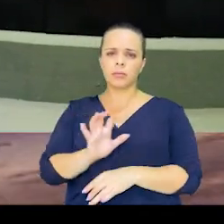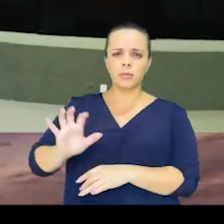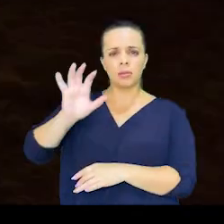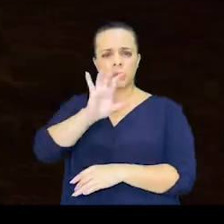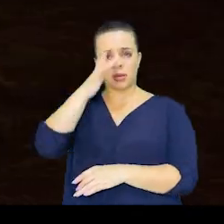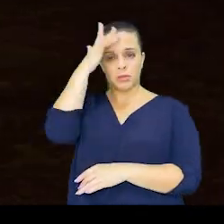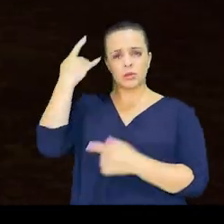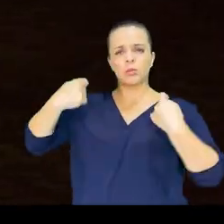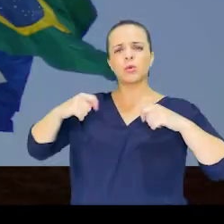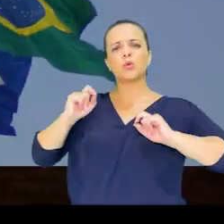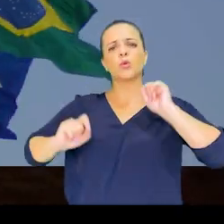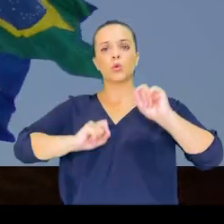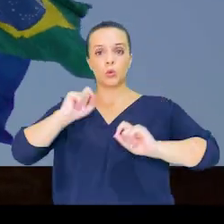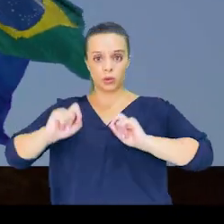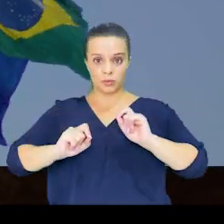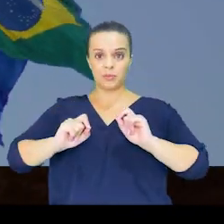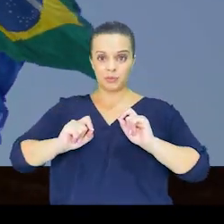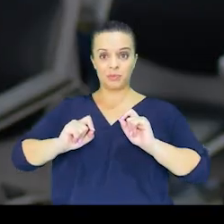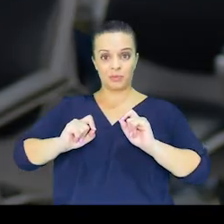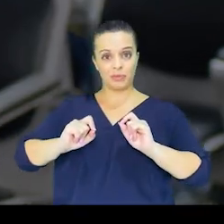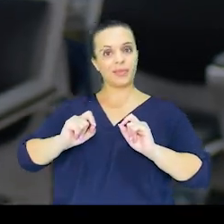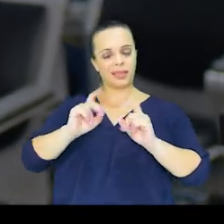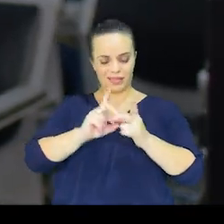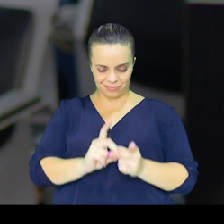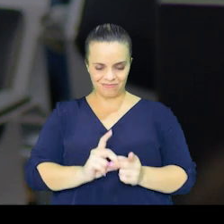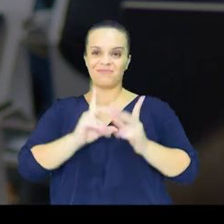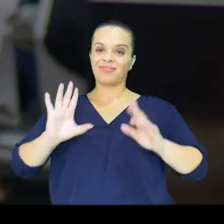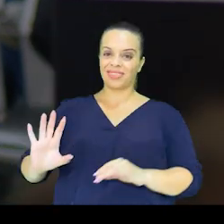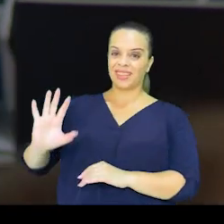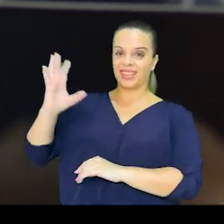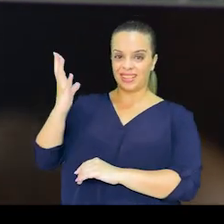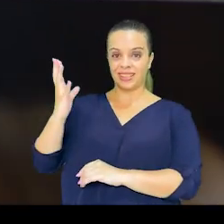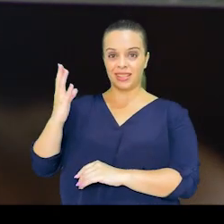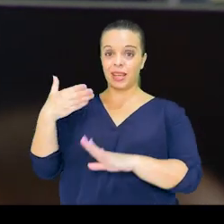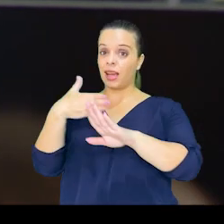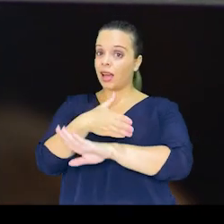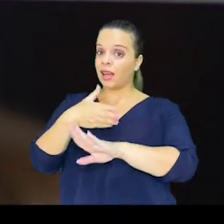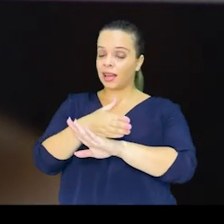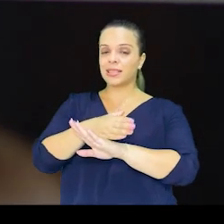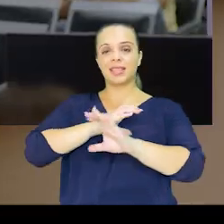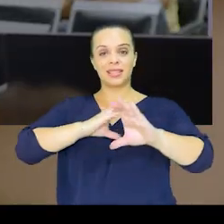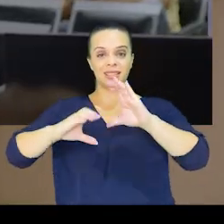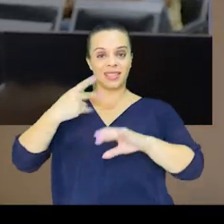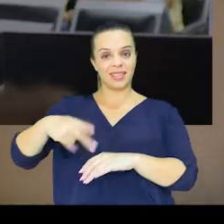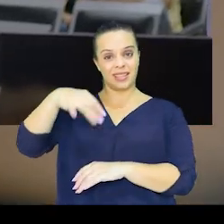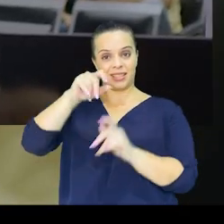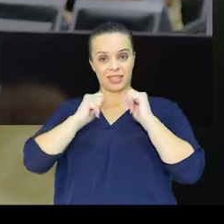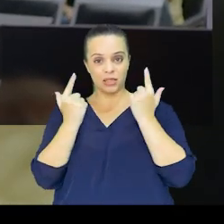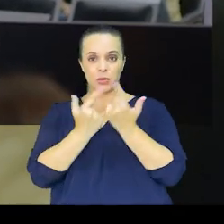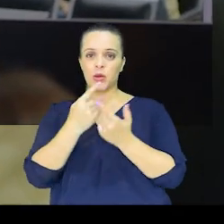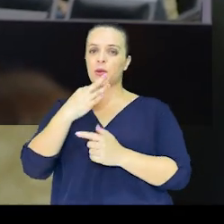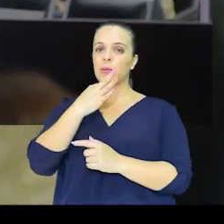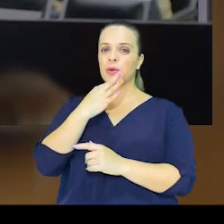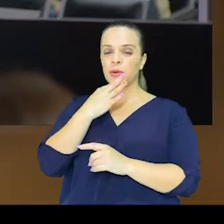necessidades do povo nos quatro cantos do estado. Aqui a democracia acontece. Acesse os canais de comunicação para